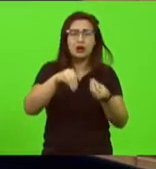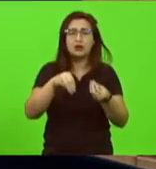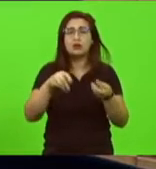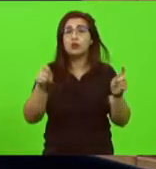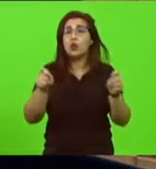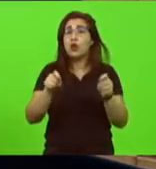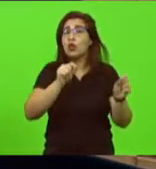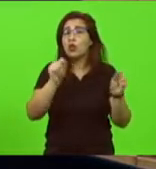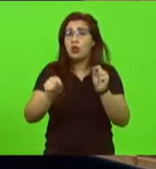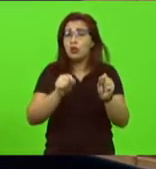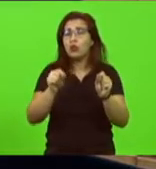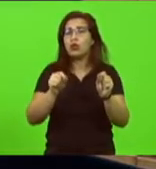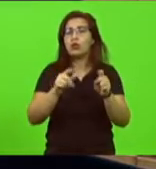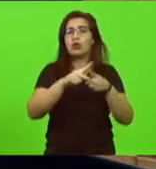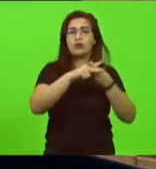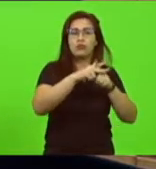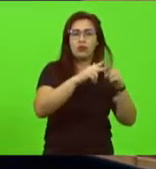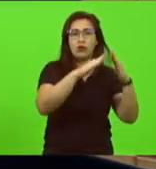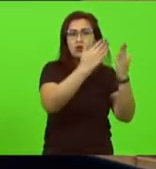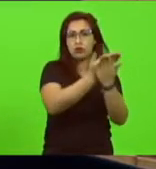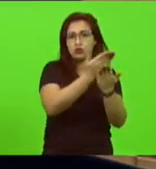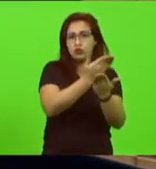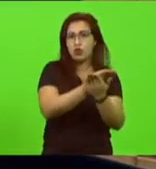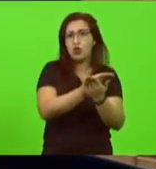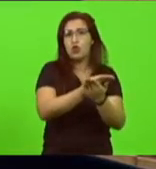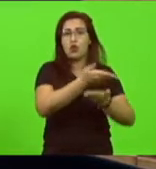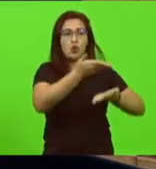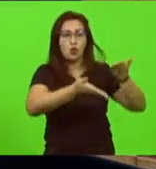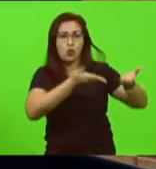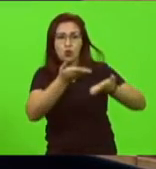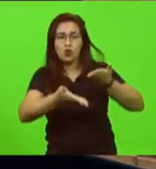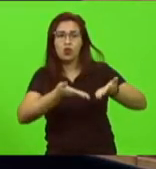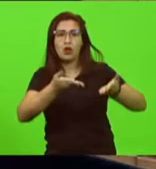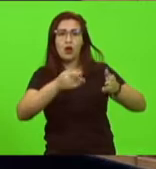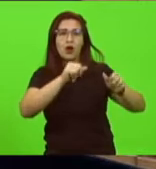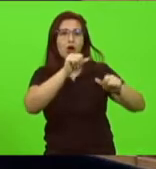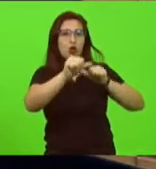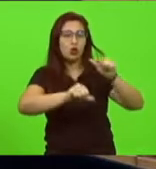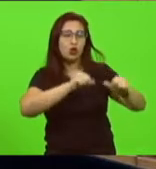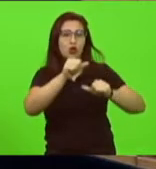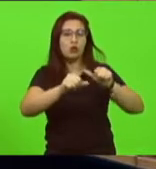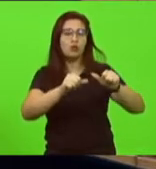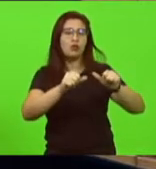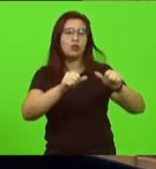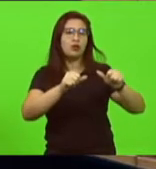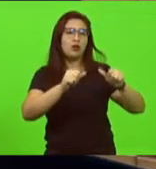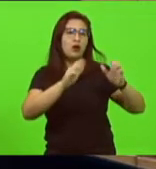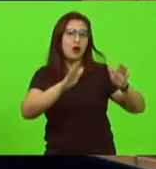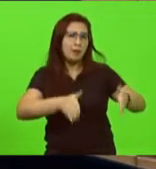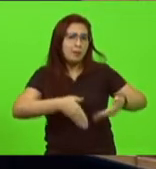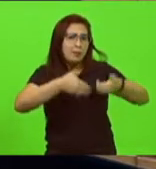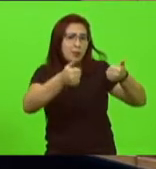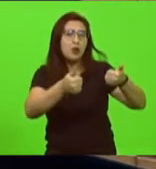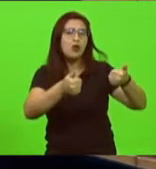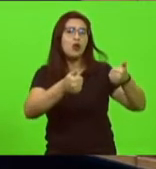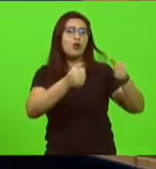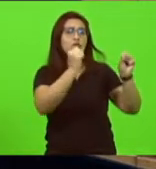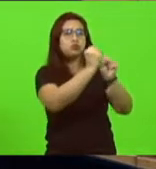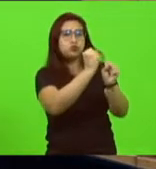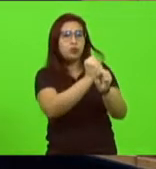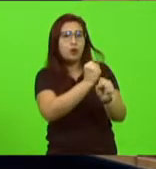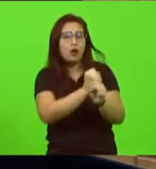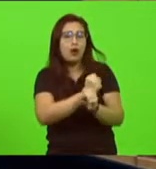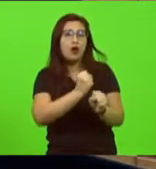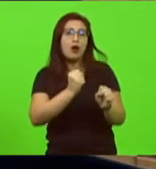para reformar escolas trocar telhados fiações melhorar as escolas mas